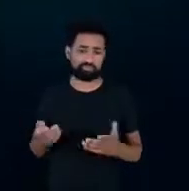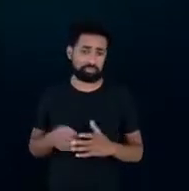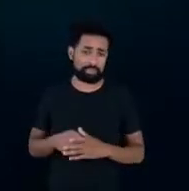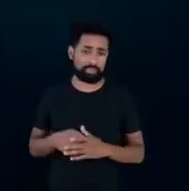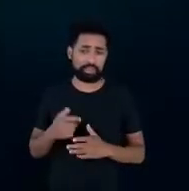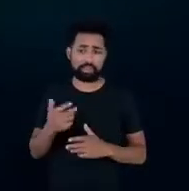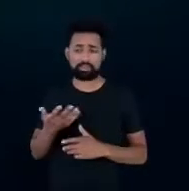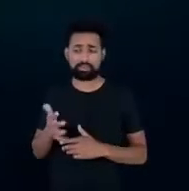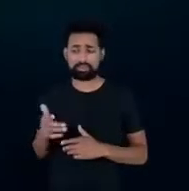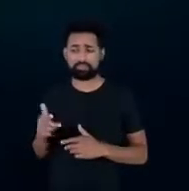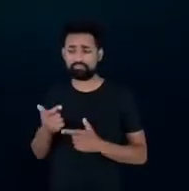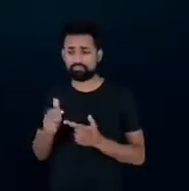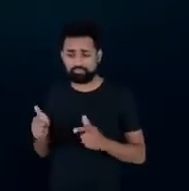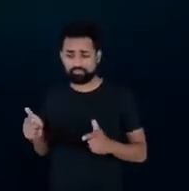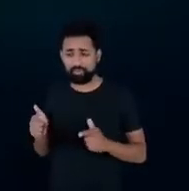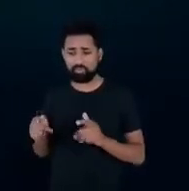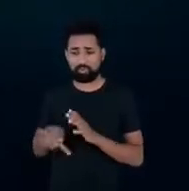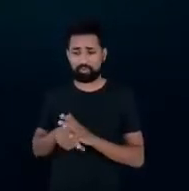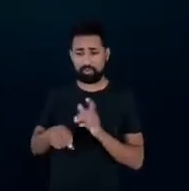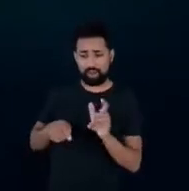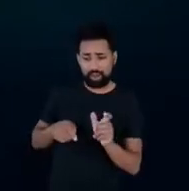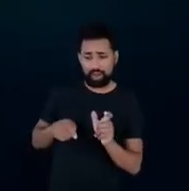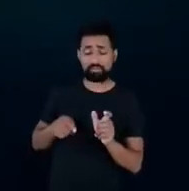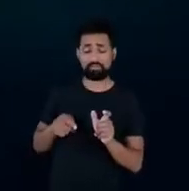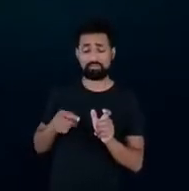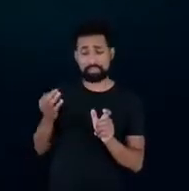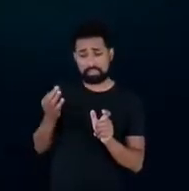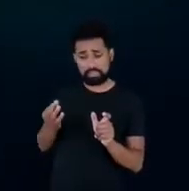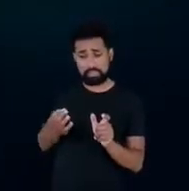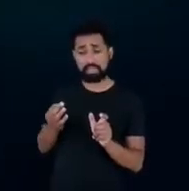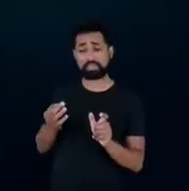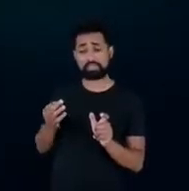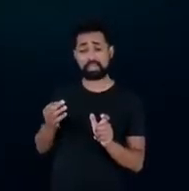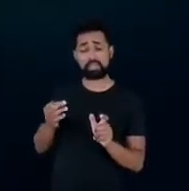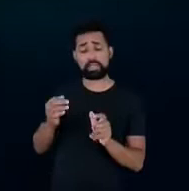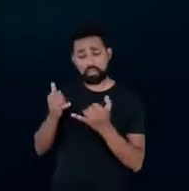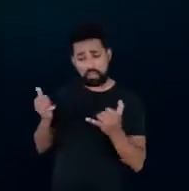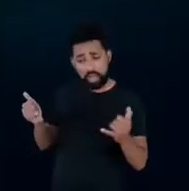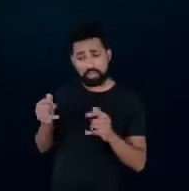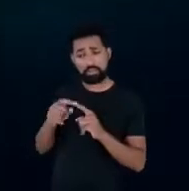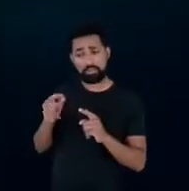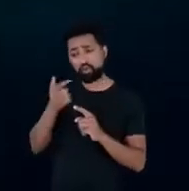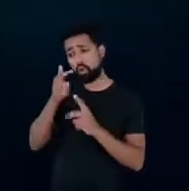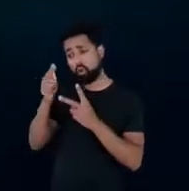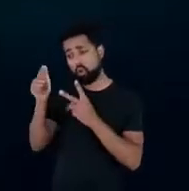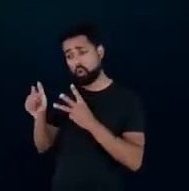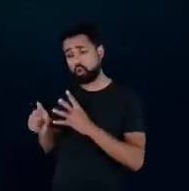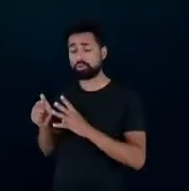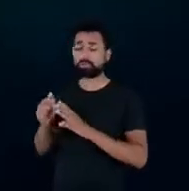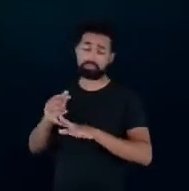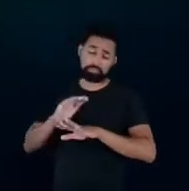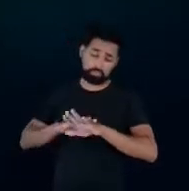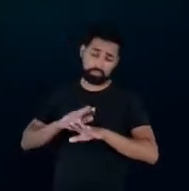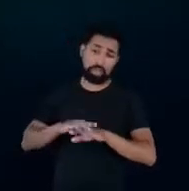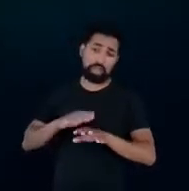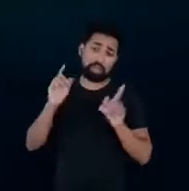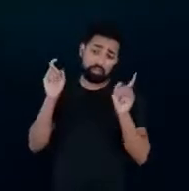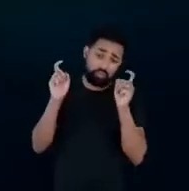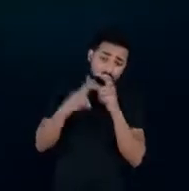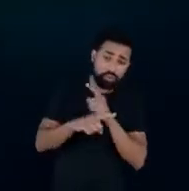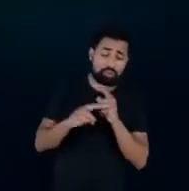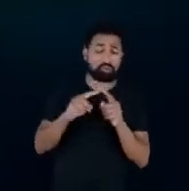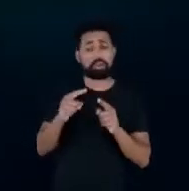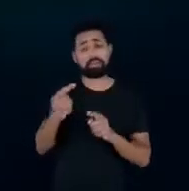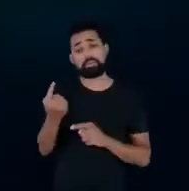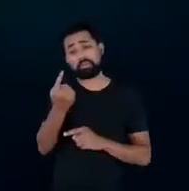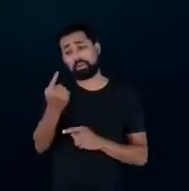palavra chave eficiência energética mas muitas vezes outras questões então é um mapeamento difícil mas que é um primeiro passo que a gente